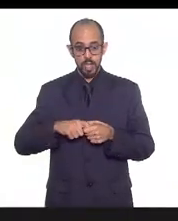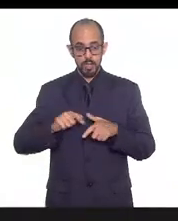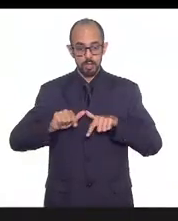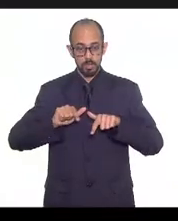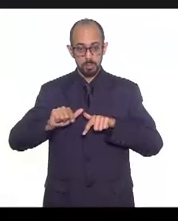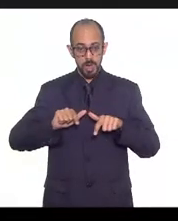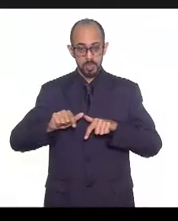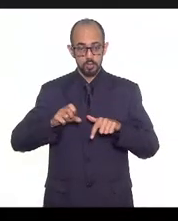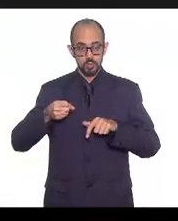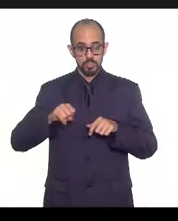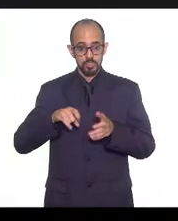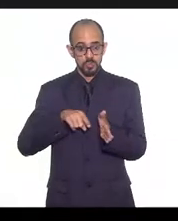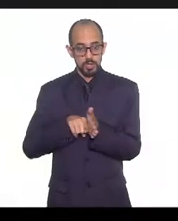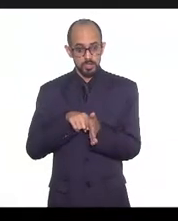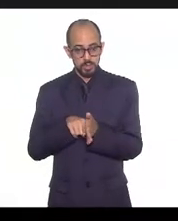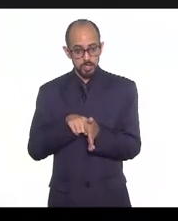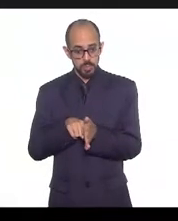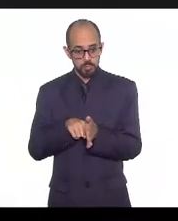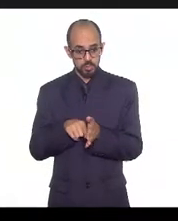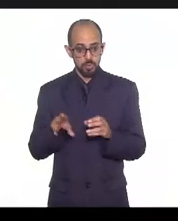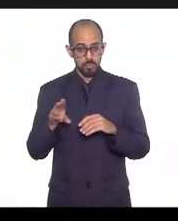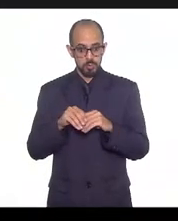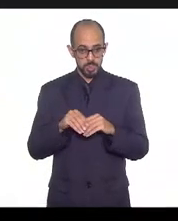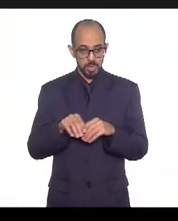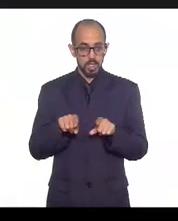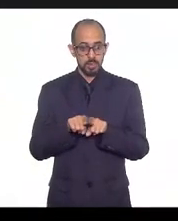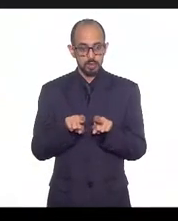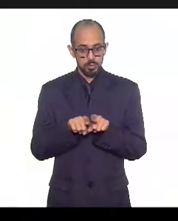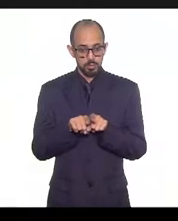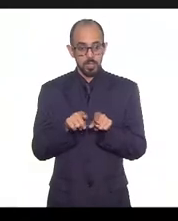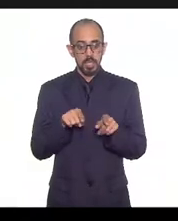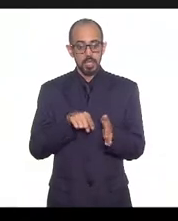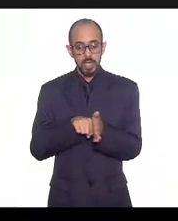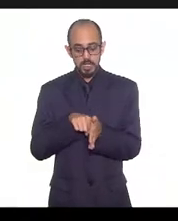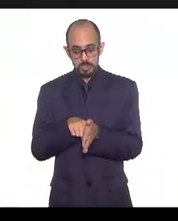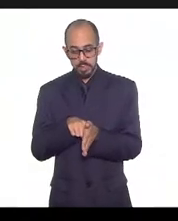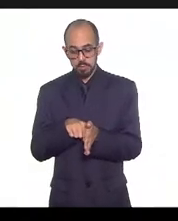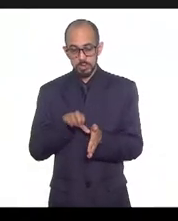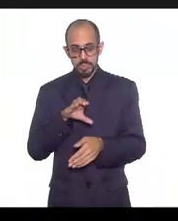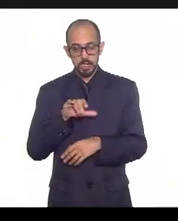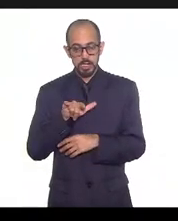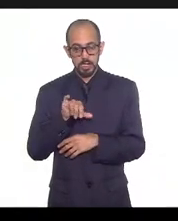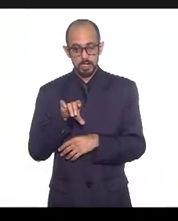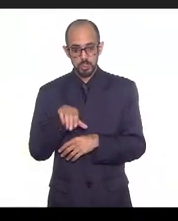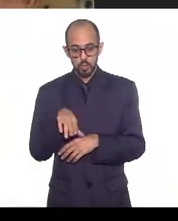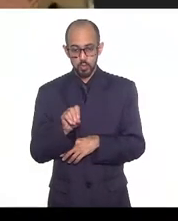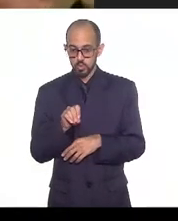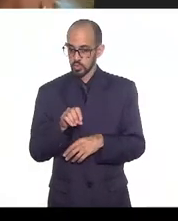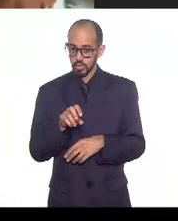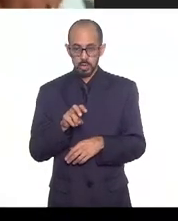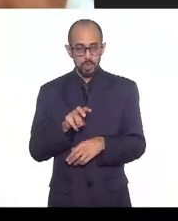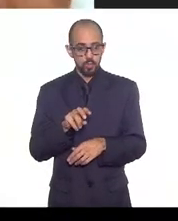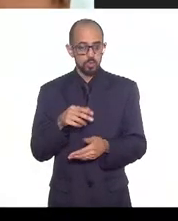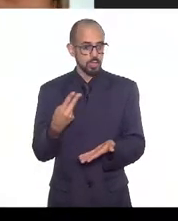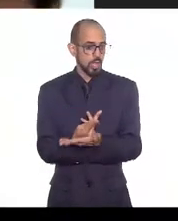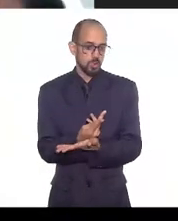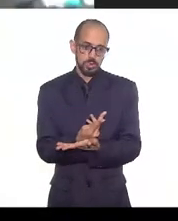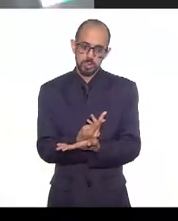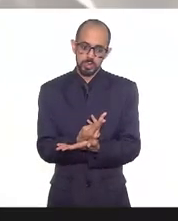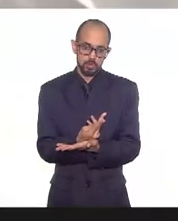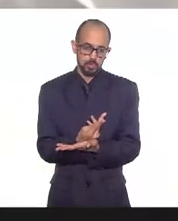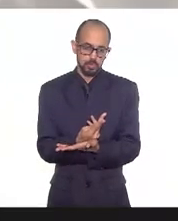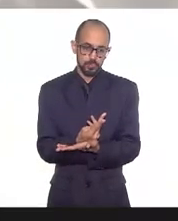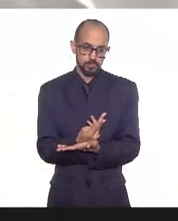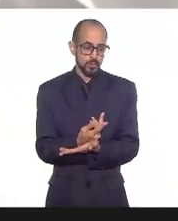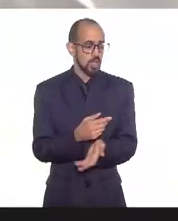complementar e por exame clínico. Era isso que eu queria colocar bem rapidamente e que isso não está ocorrendo hoje em dia. Só isso. Doutor Ricardo, eu